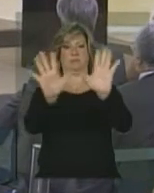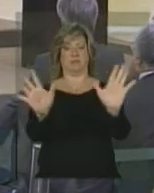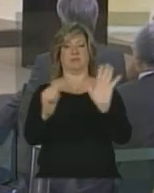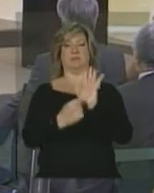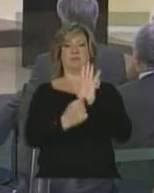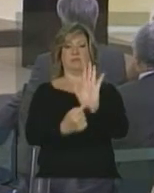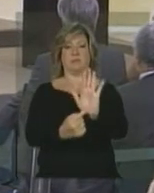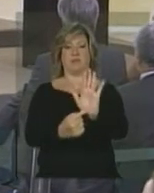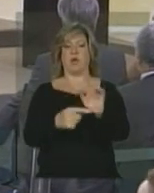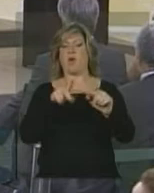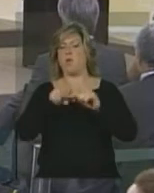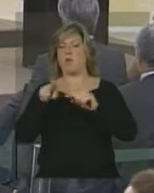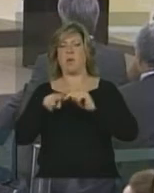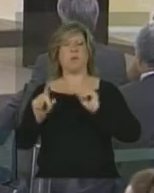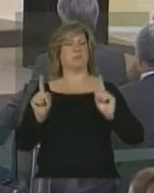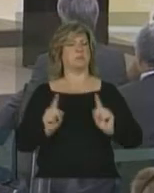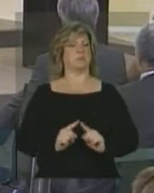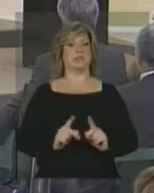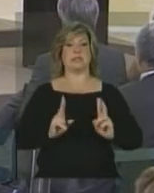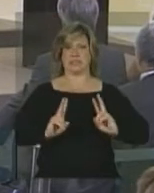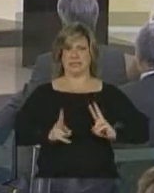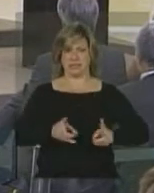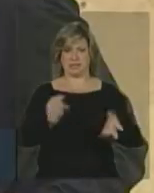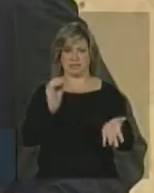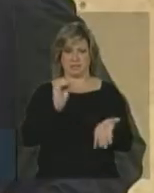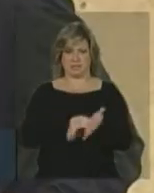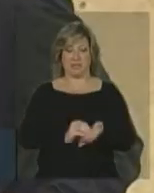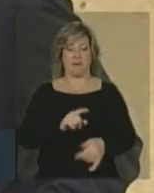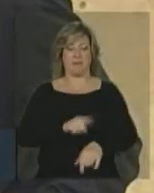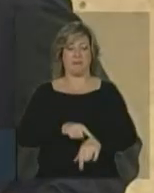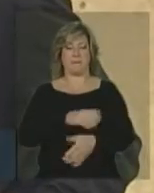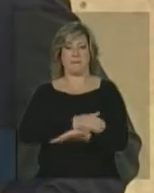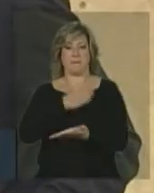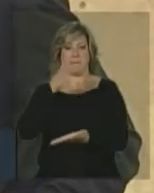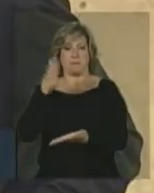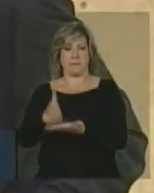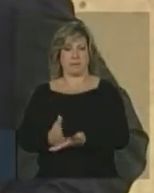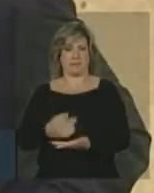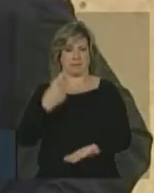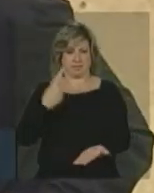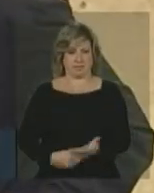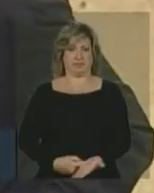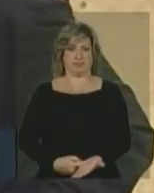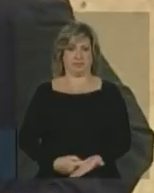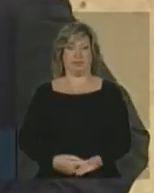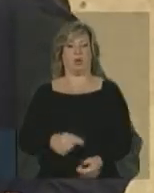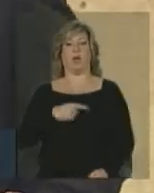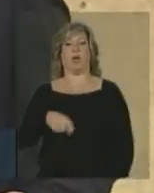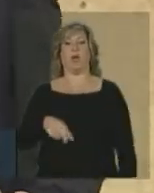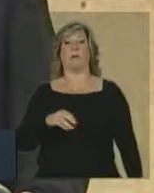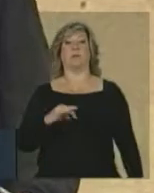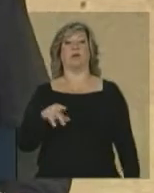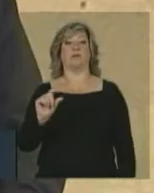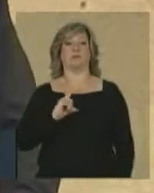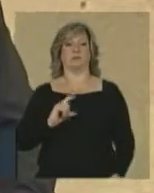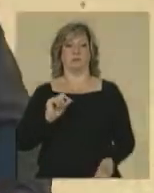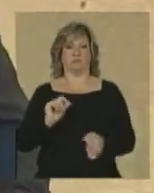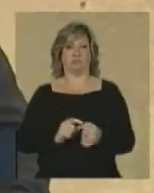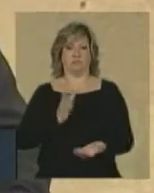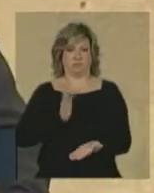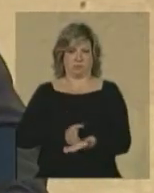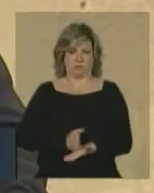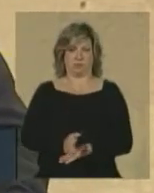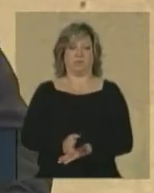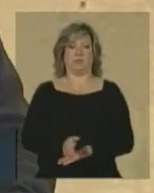restrições pequeníssimas, sempre estabelecidas com prazo determinado. E com os motivos que determinaram